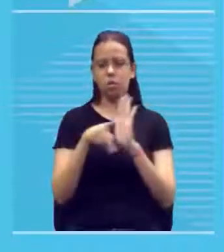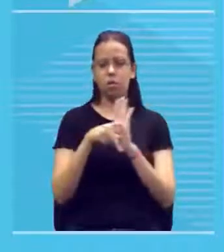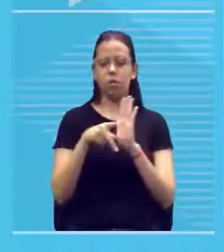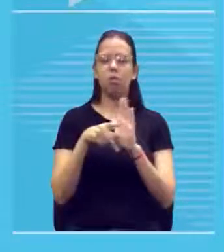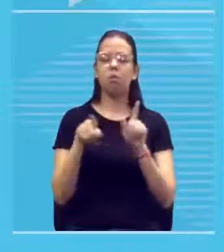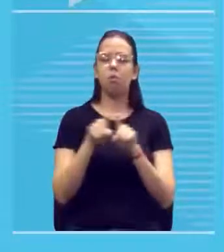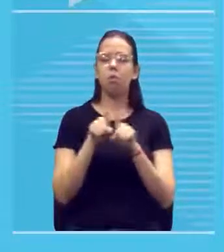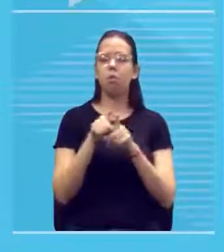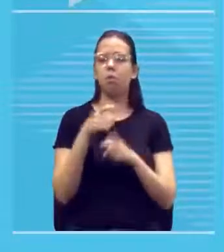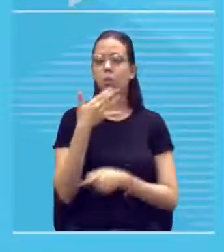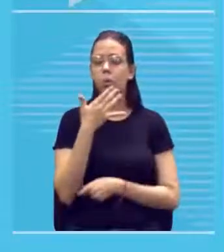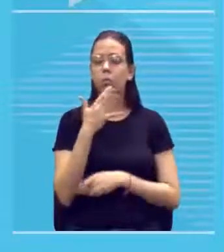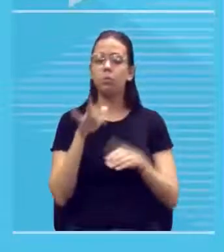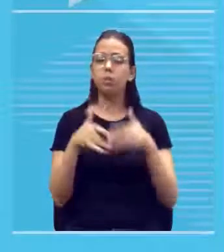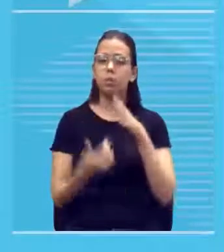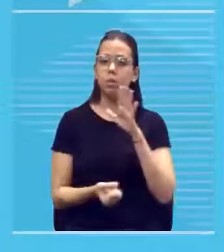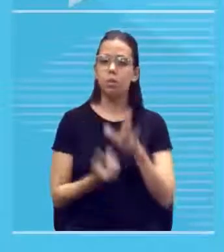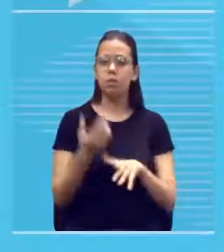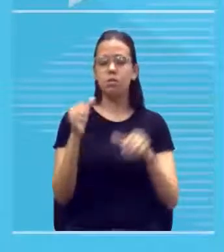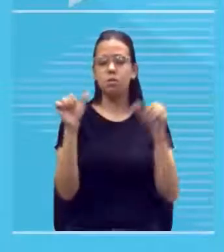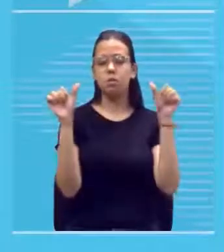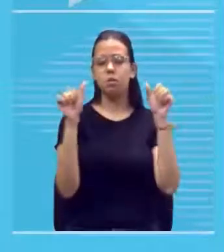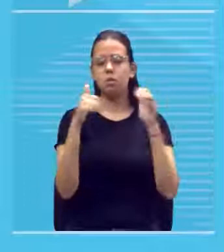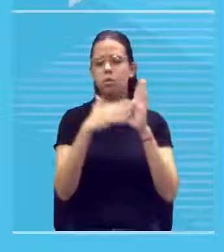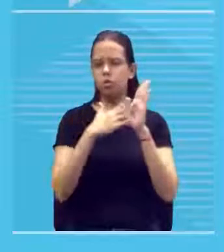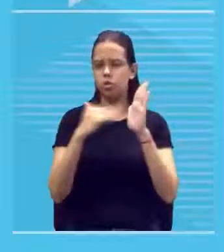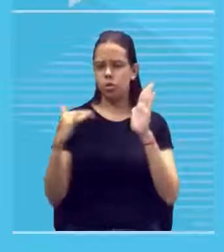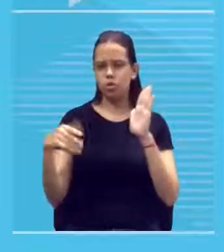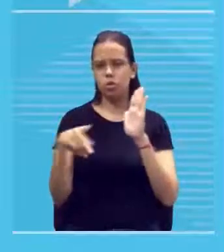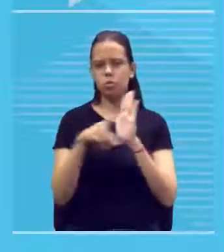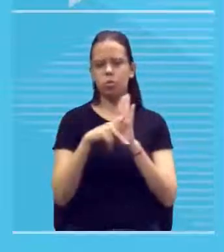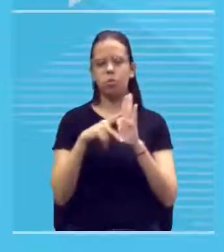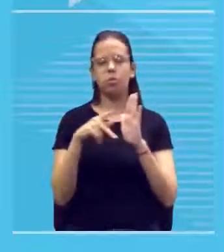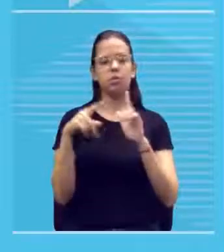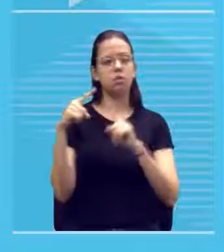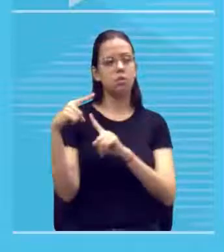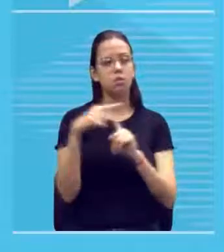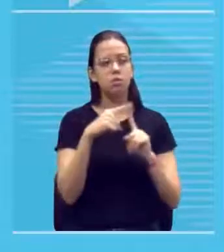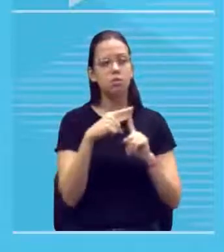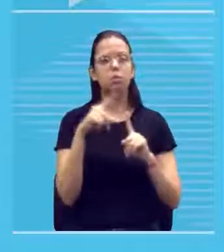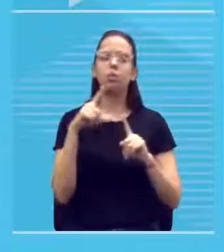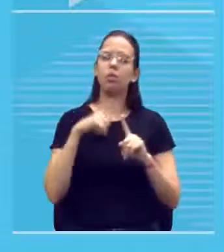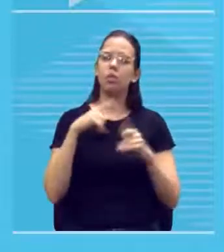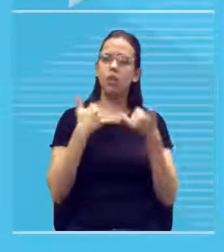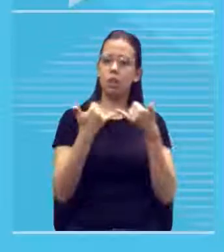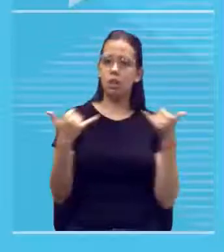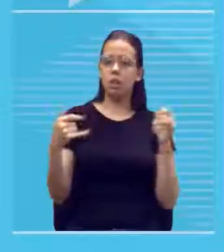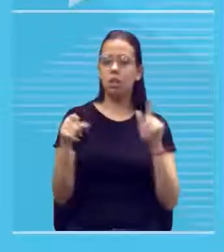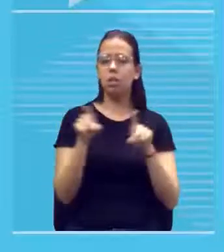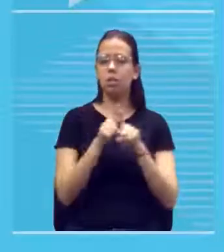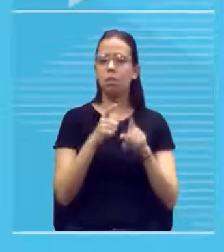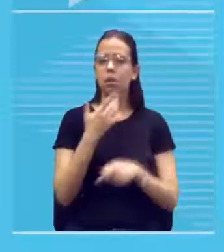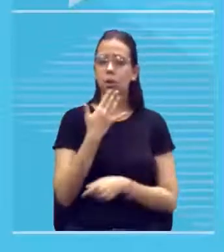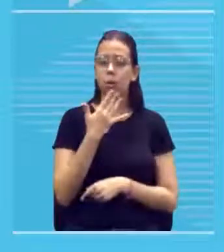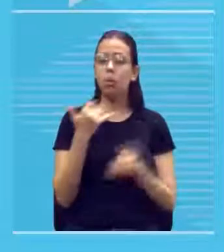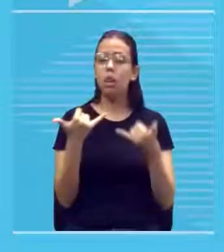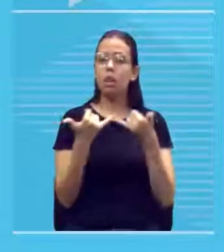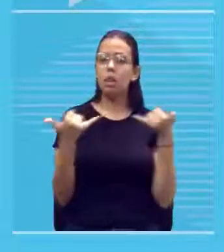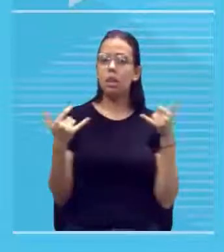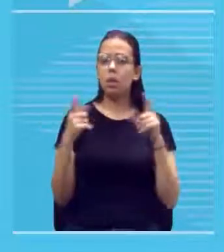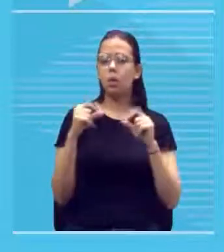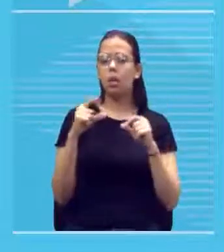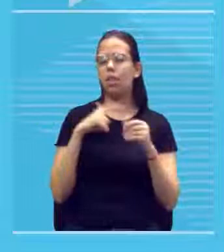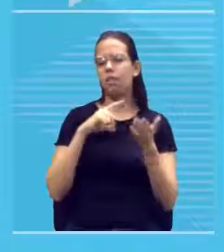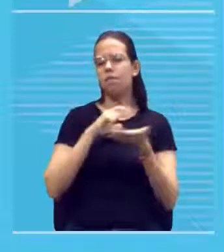estética desse tipo de pintura linha e cor e por linha se entende aqueles vários tipos de